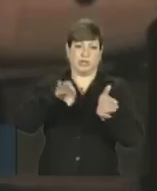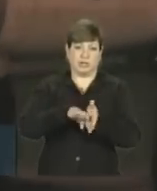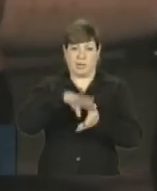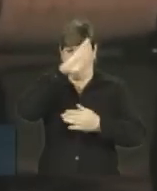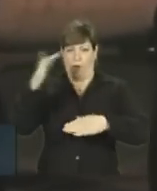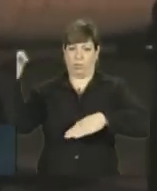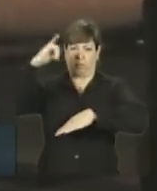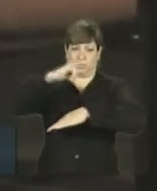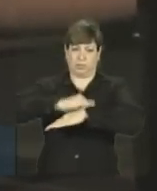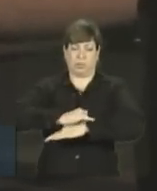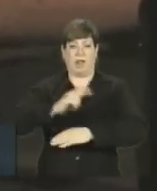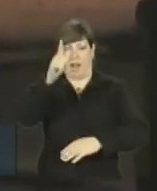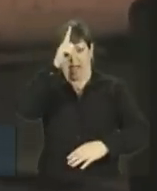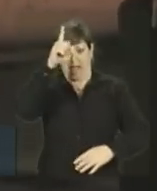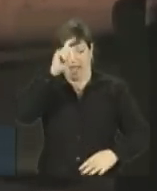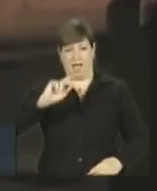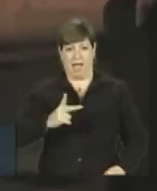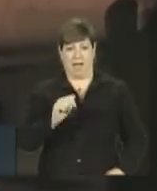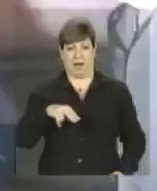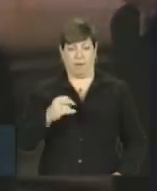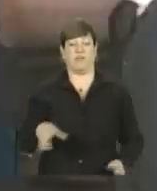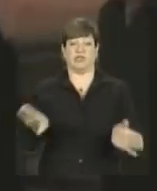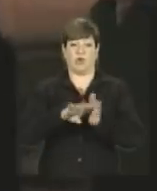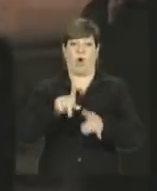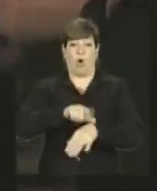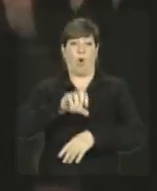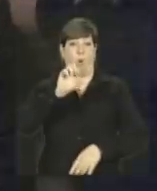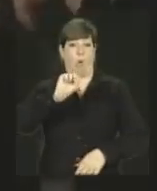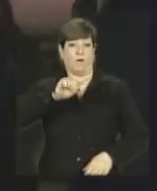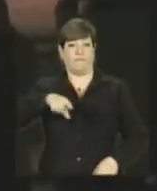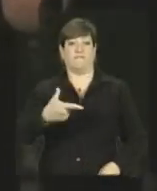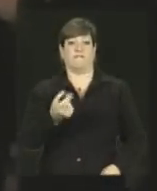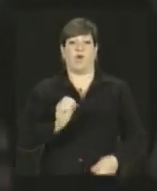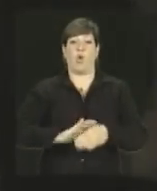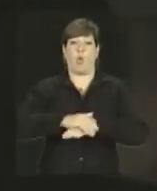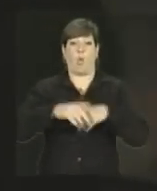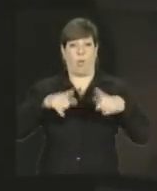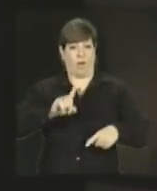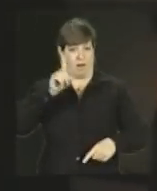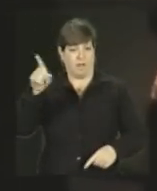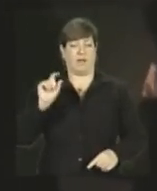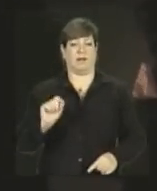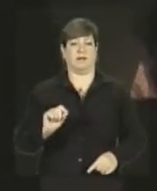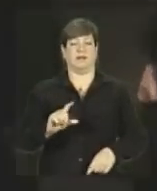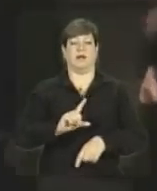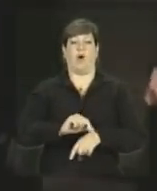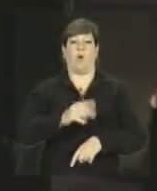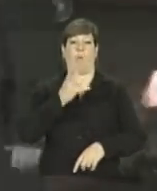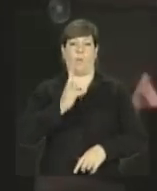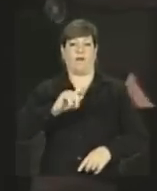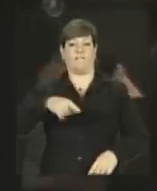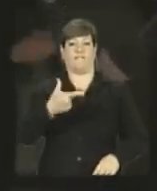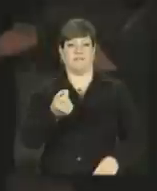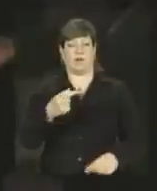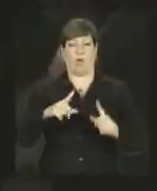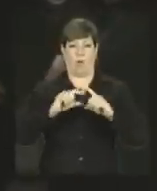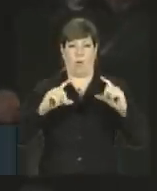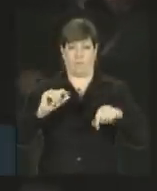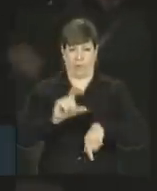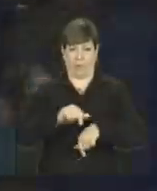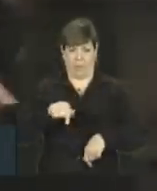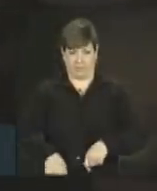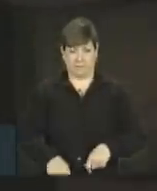de Hanover. Ela chegou às 8h20 da noite pelo horário local e 16h20 da tarde pelo horário de Brasília.